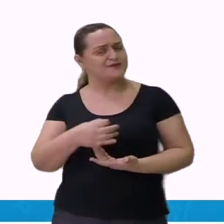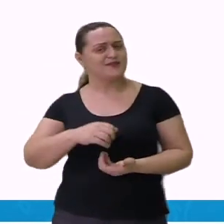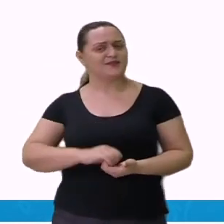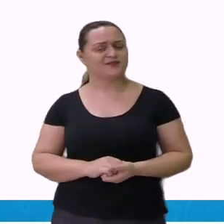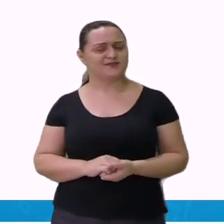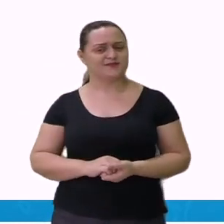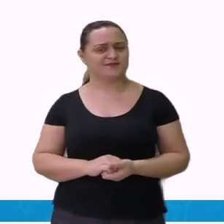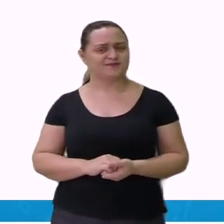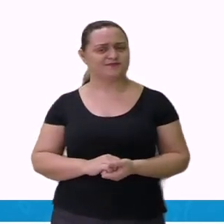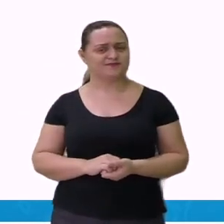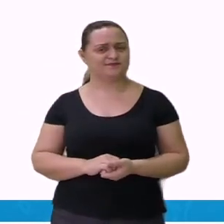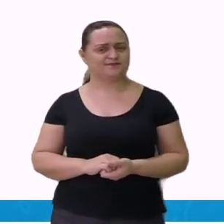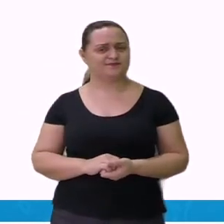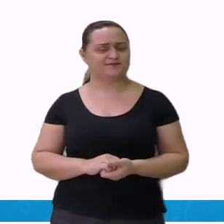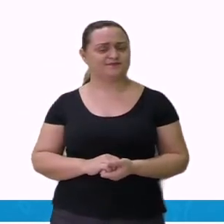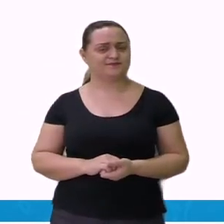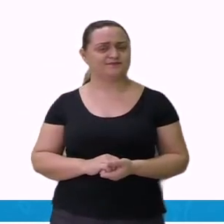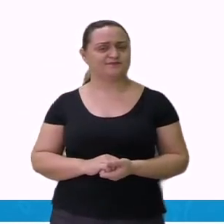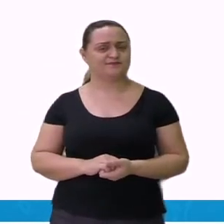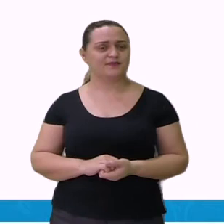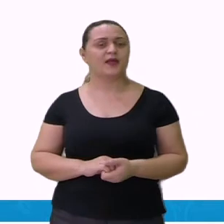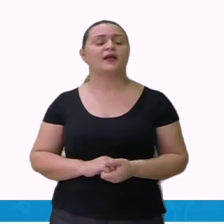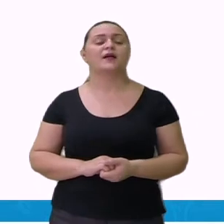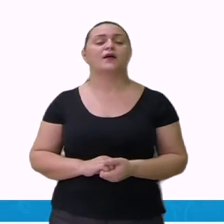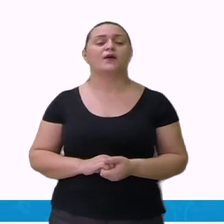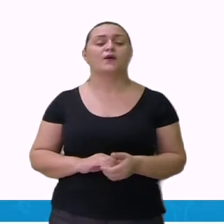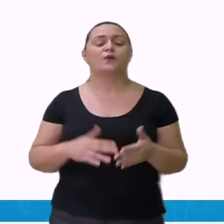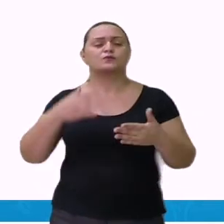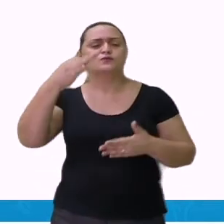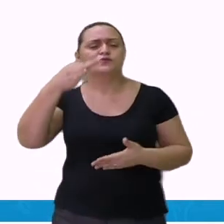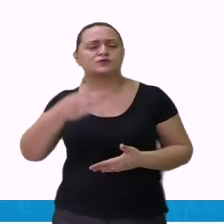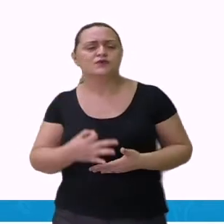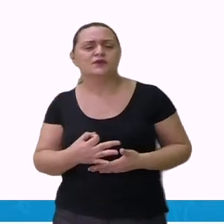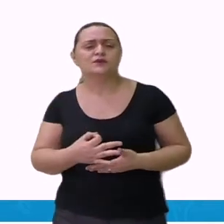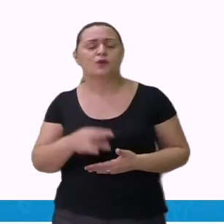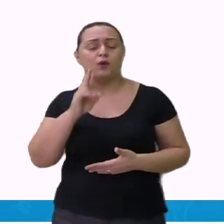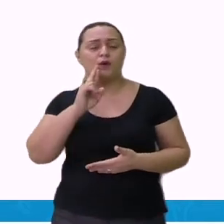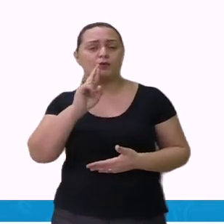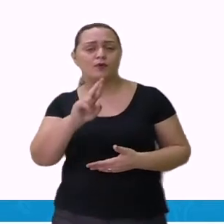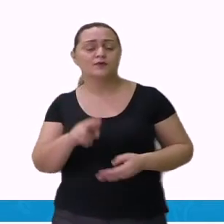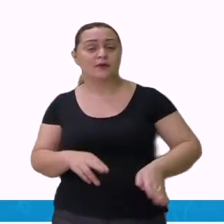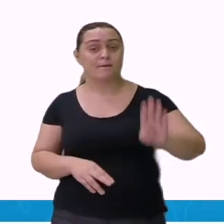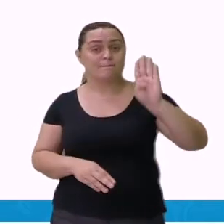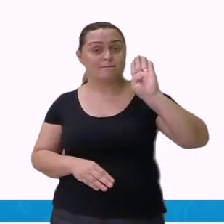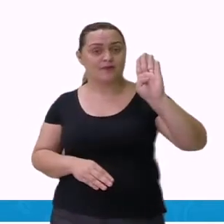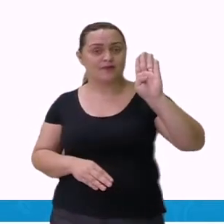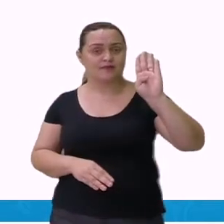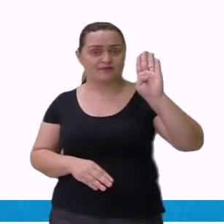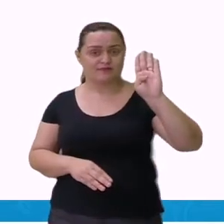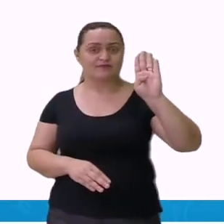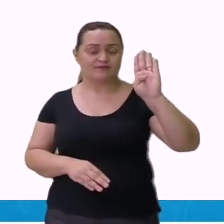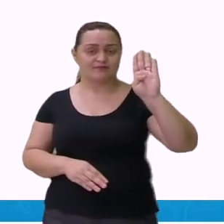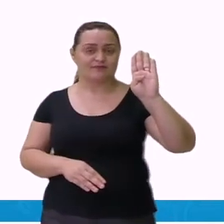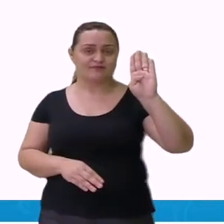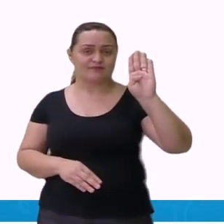Ela. Que formou PELA. Resposta correta, letra B.